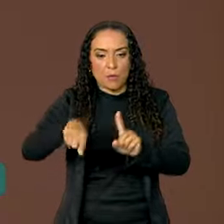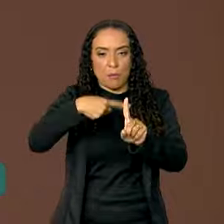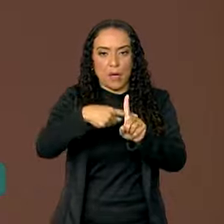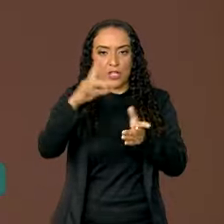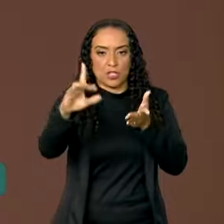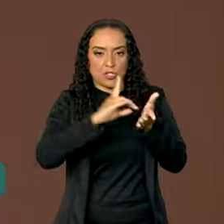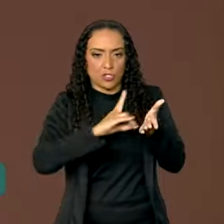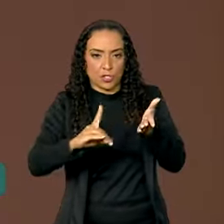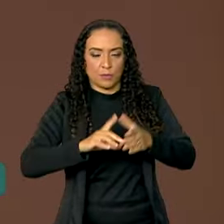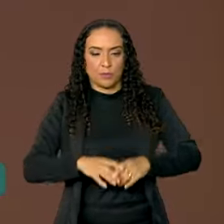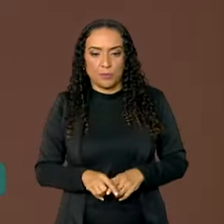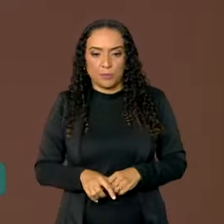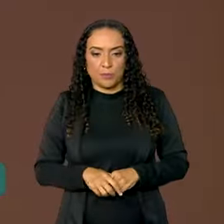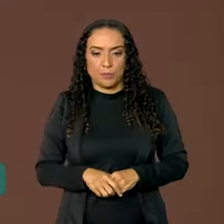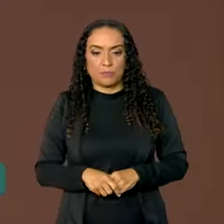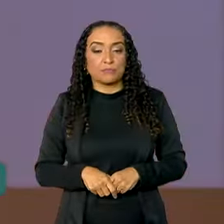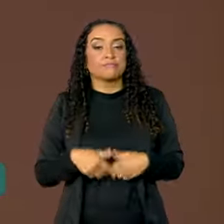Digital.